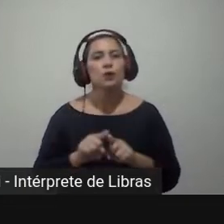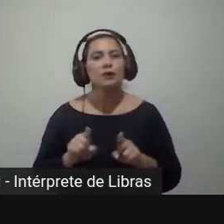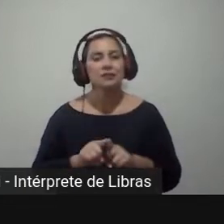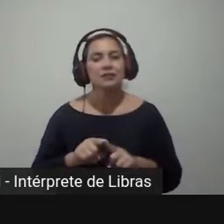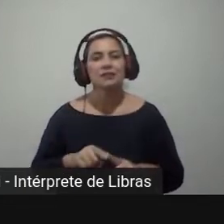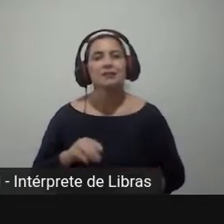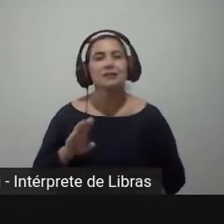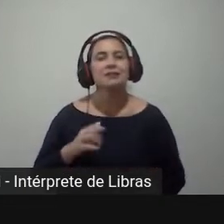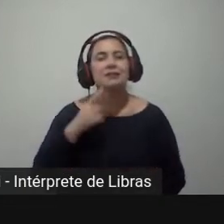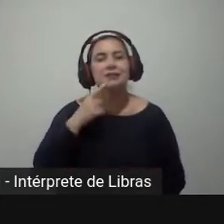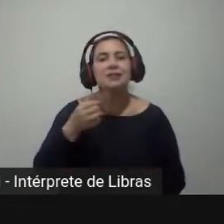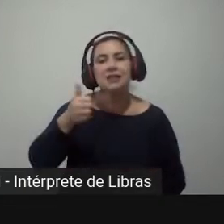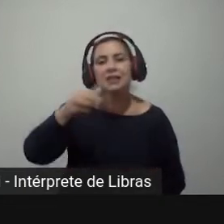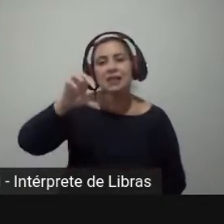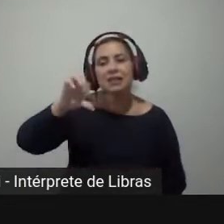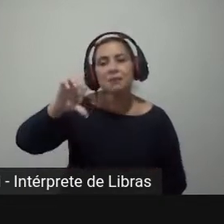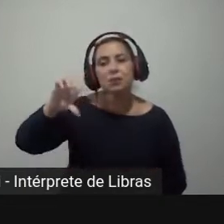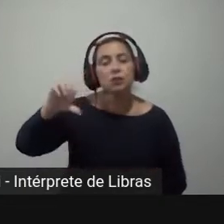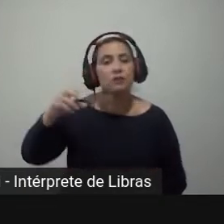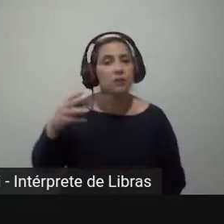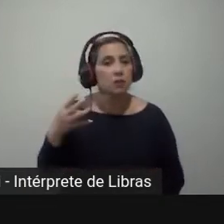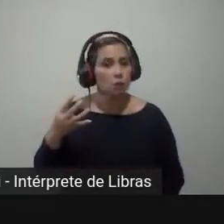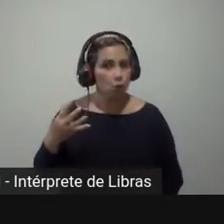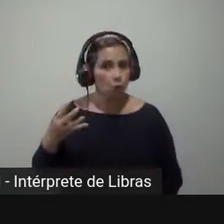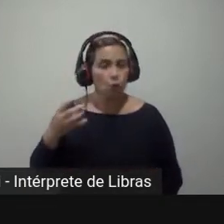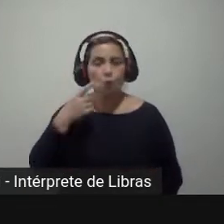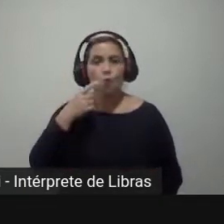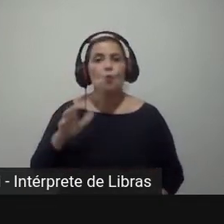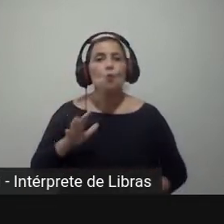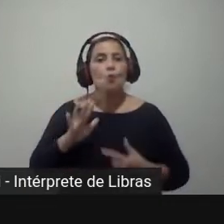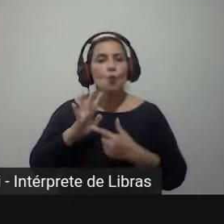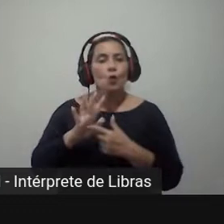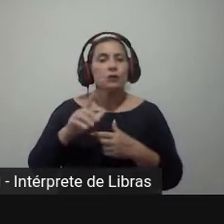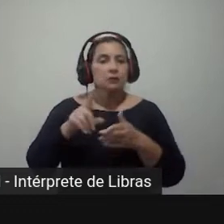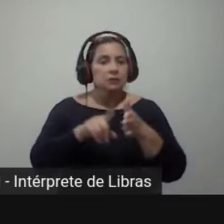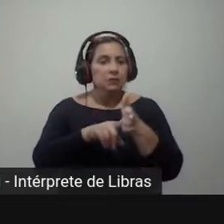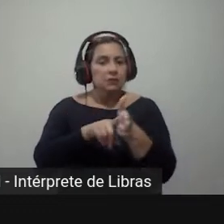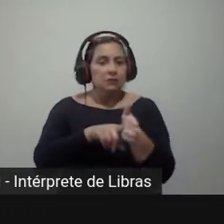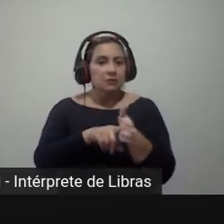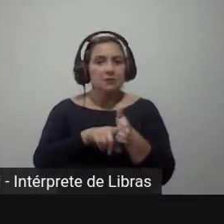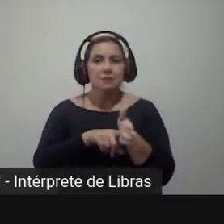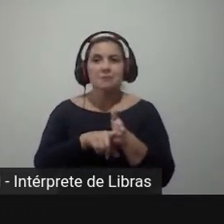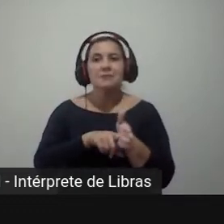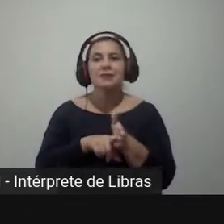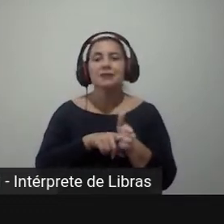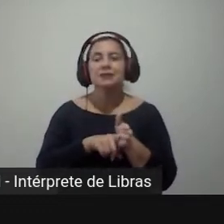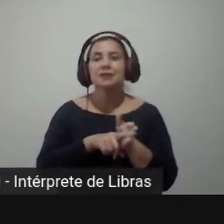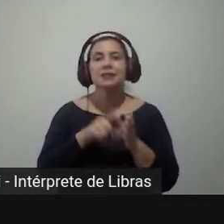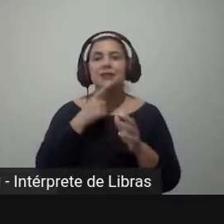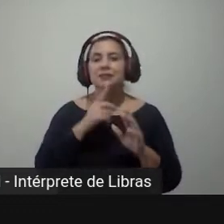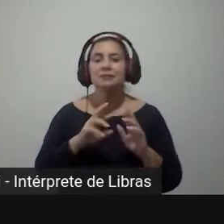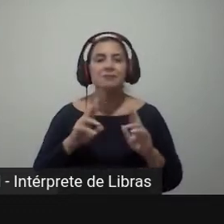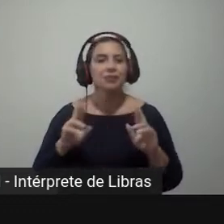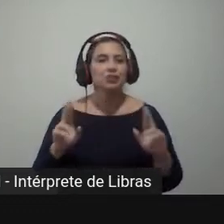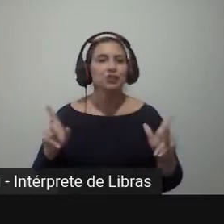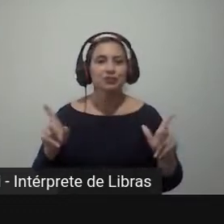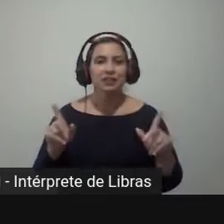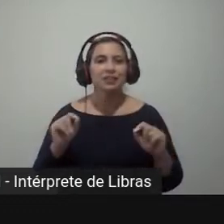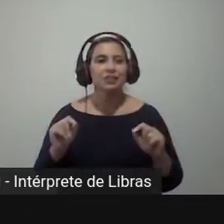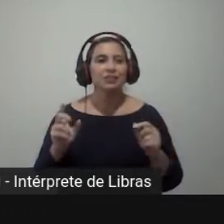Ames, em 1994, onde ele analisa o efeito roteio numa perspectiva diferente daquela